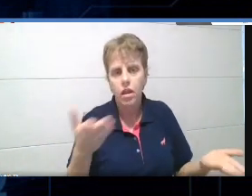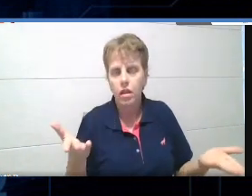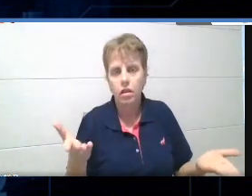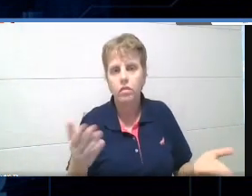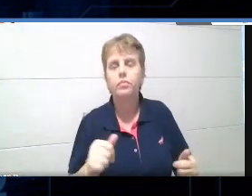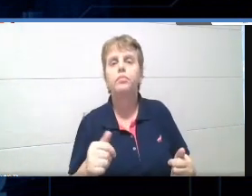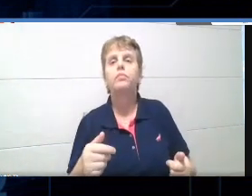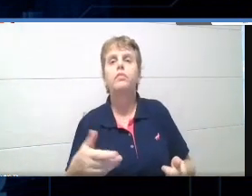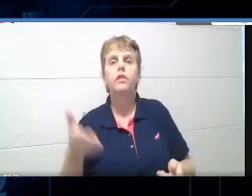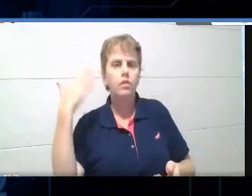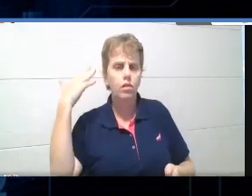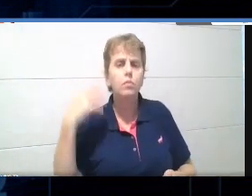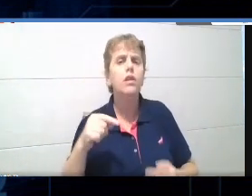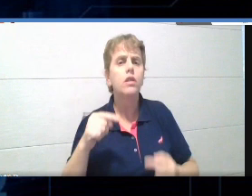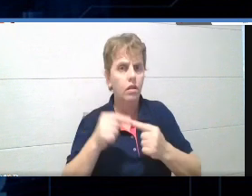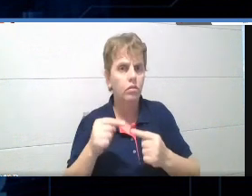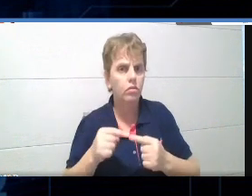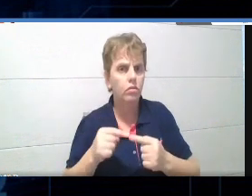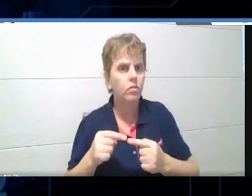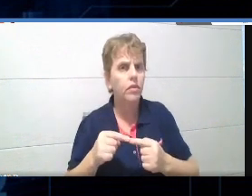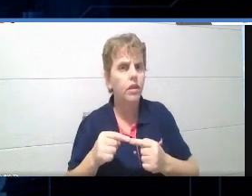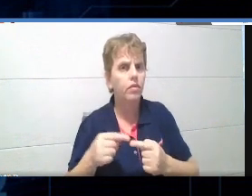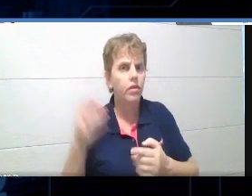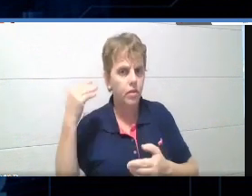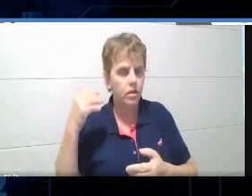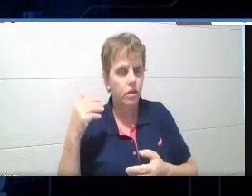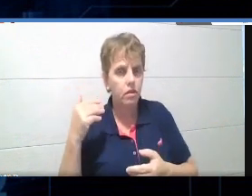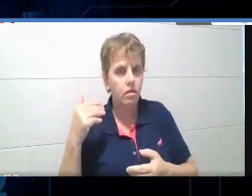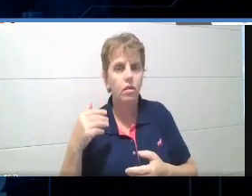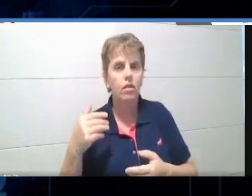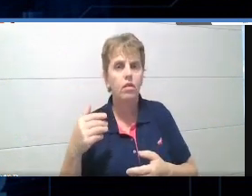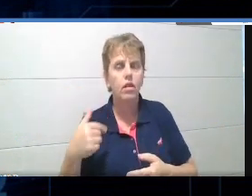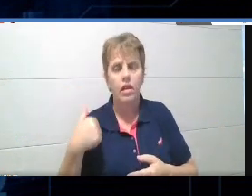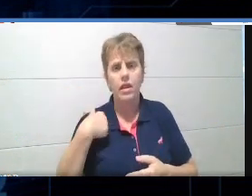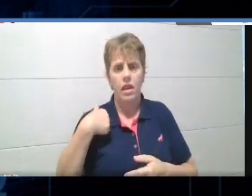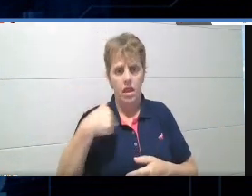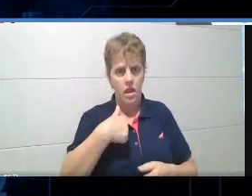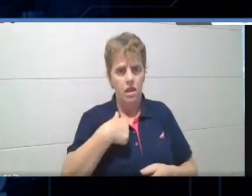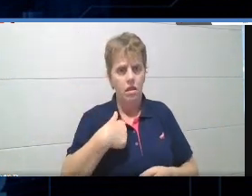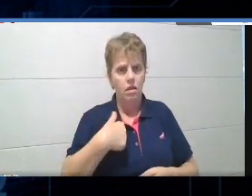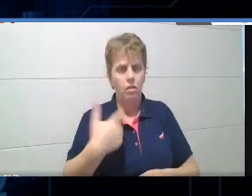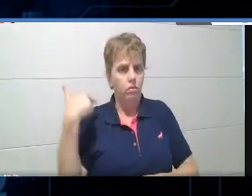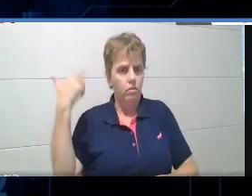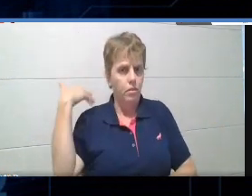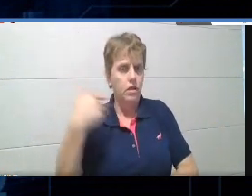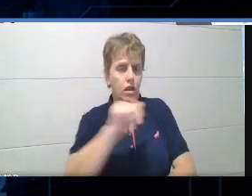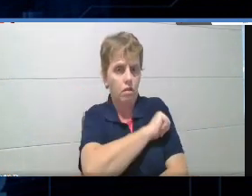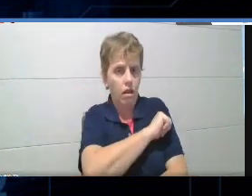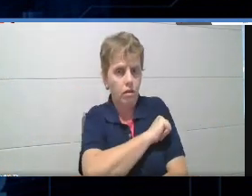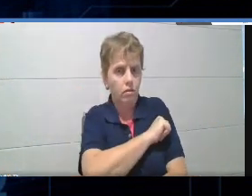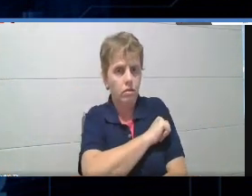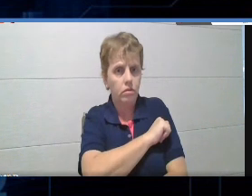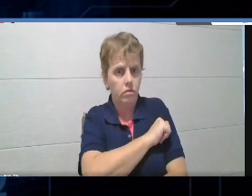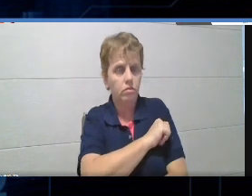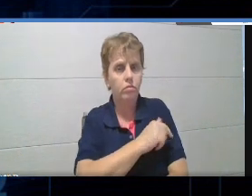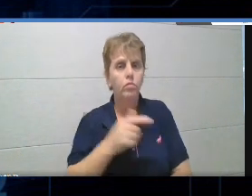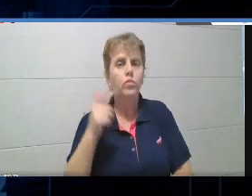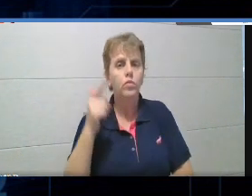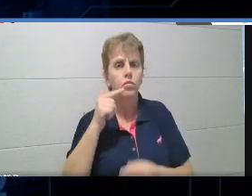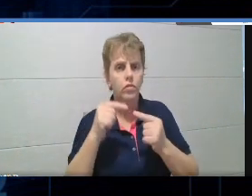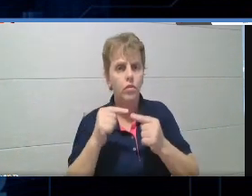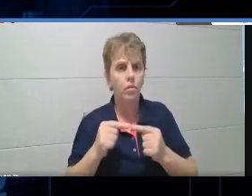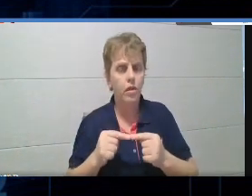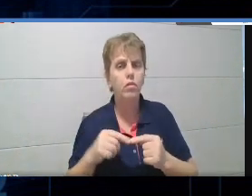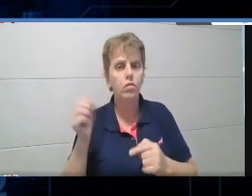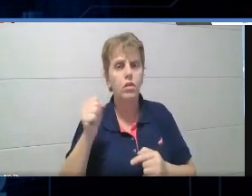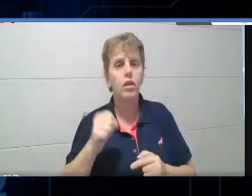né, funcionou para nós? Claro que funcionou. Deu certo para mim a época de aluna? Lógico, eu estou aqui, mas as exigências